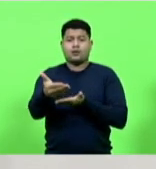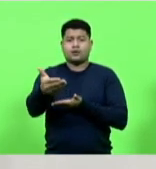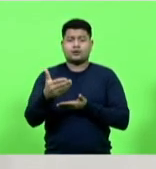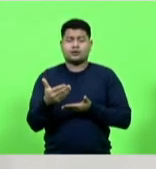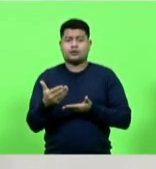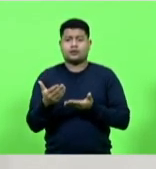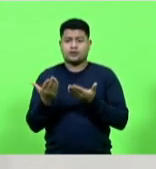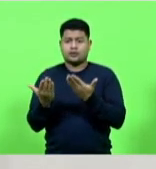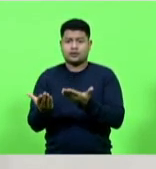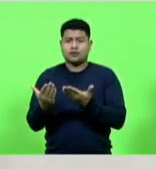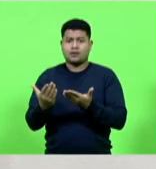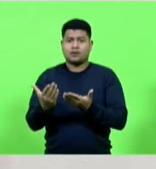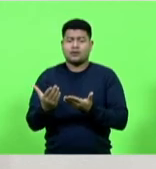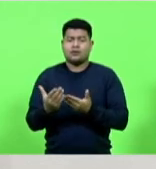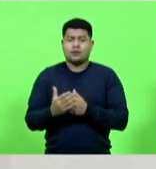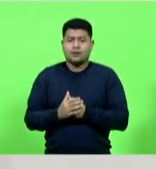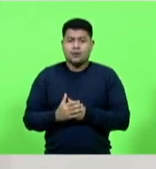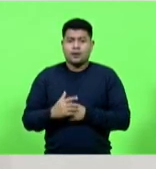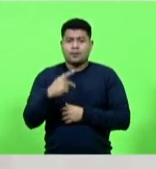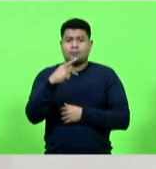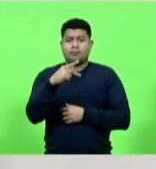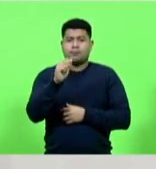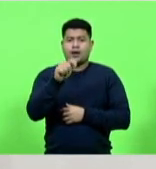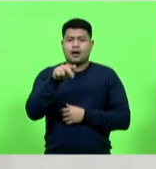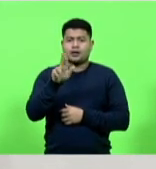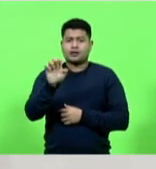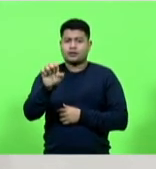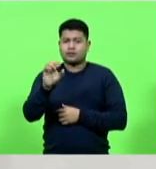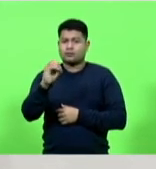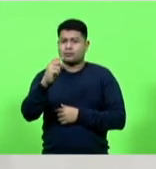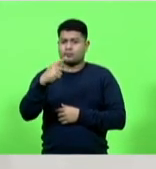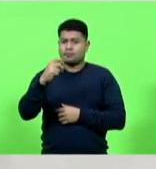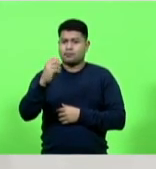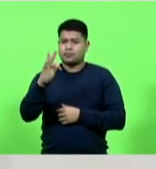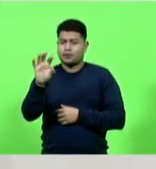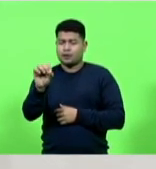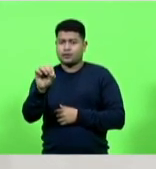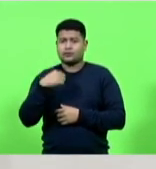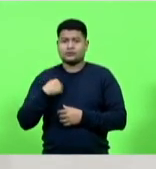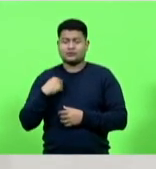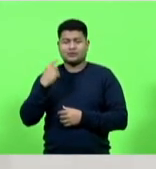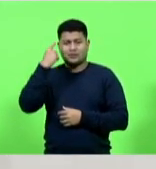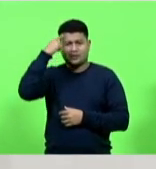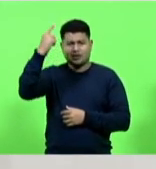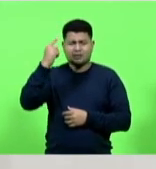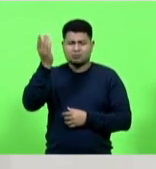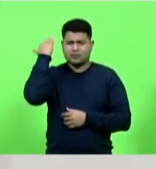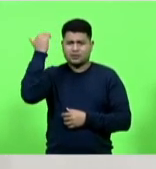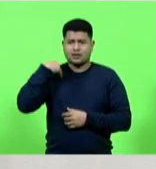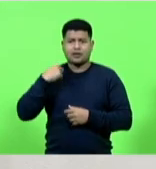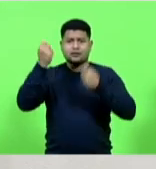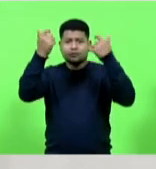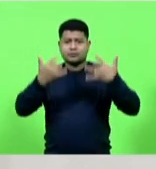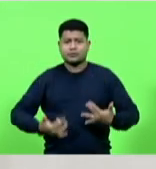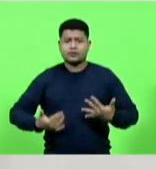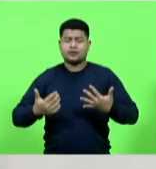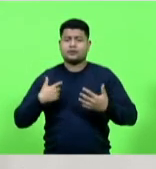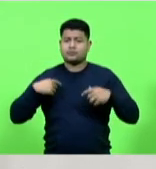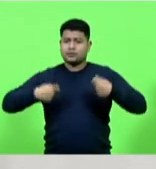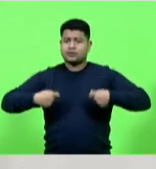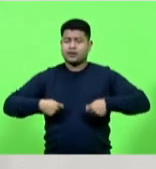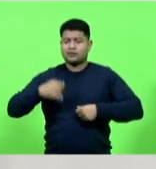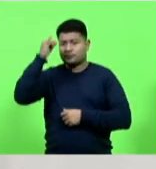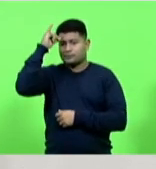fato de combate a fake news explicando naquele início da chegada da doença ao Brasil a necessidade do distanciamento social